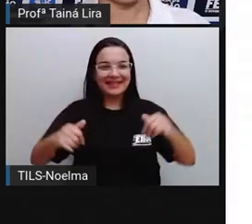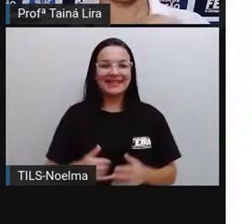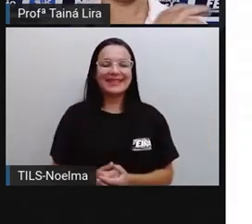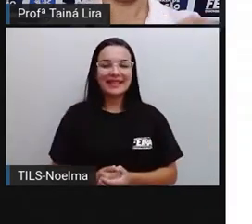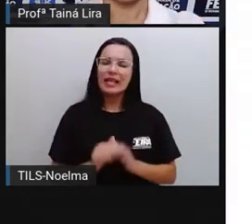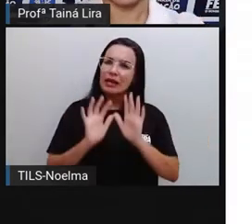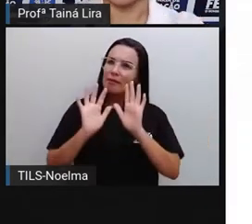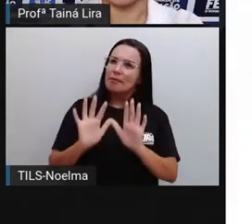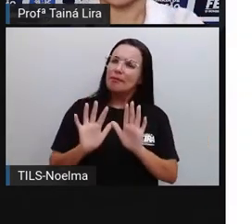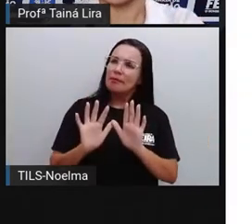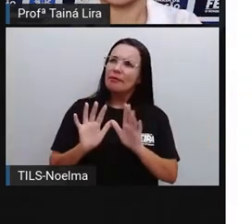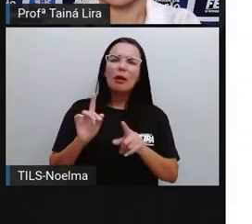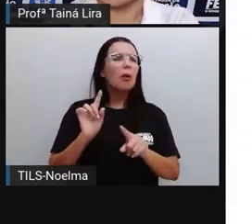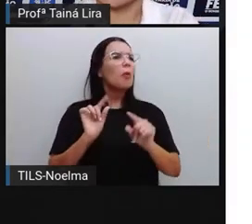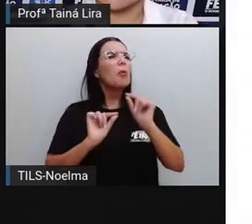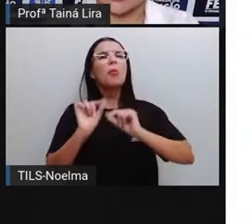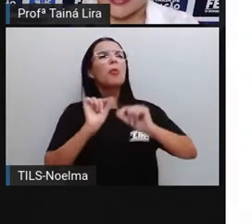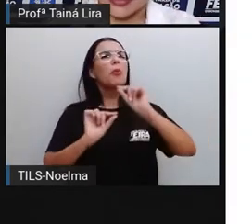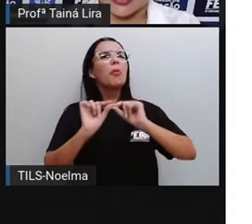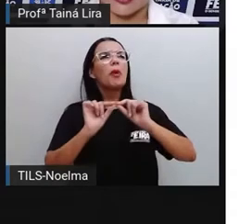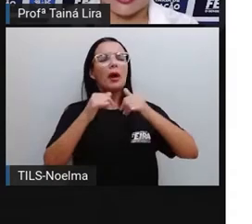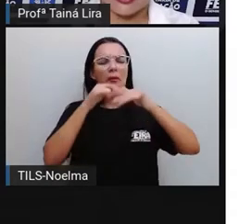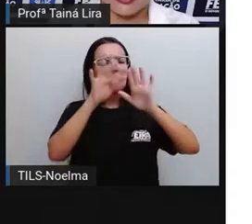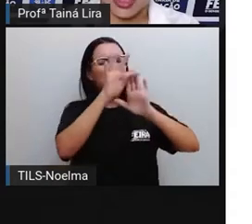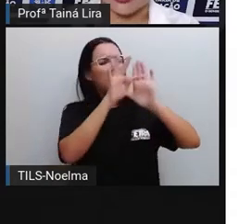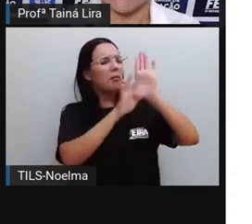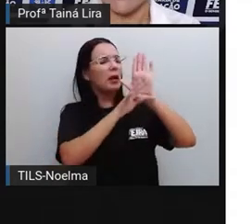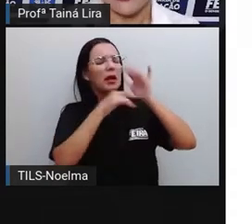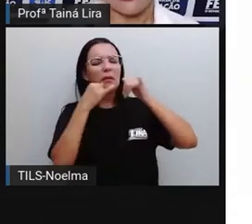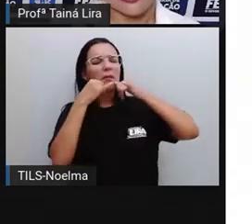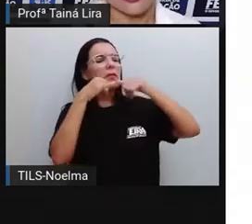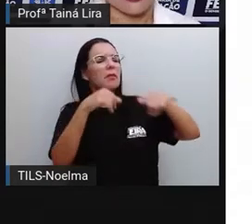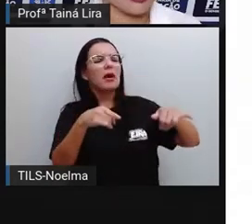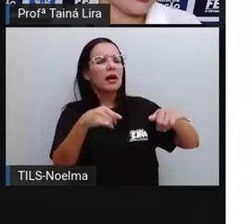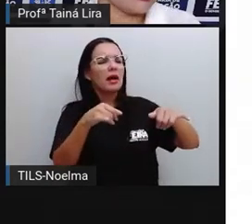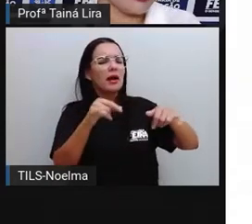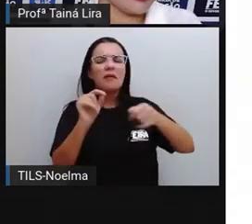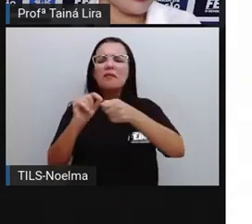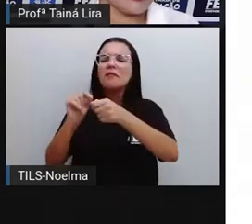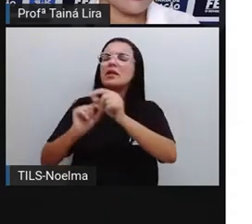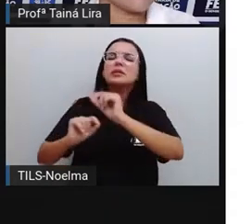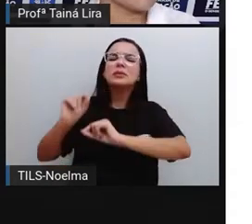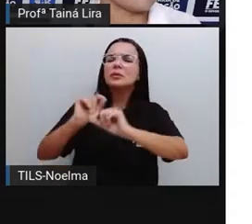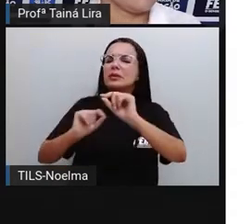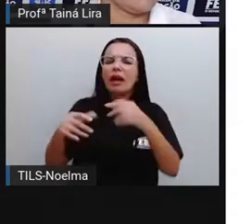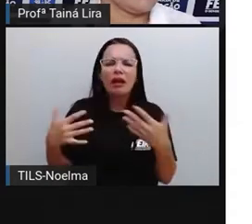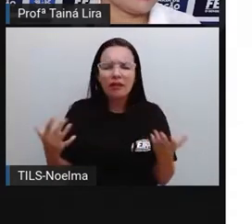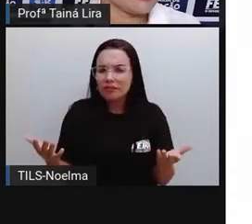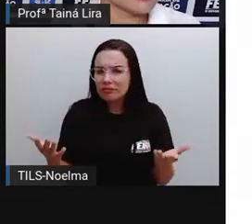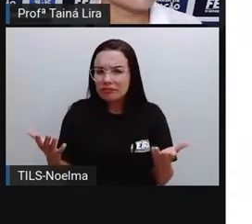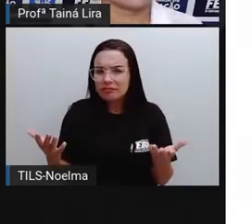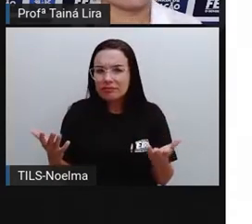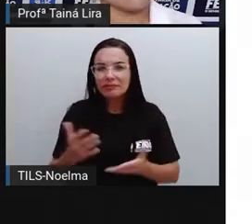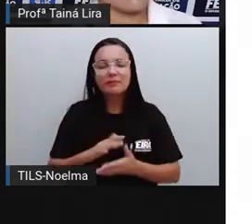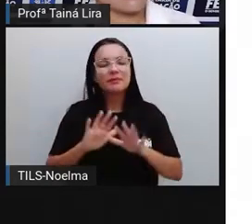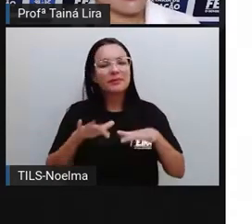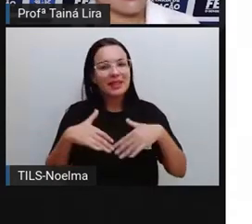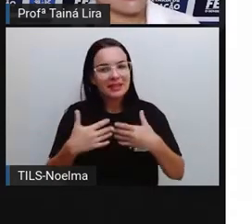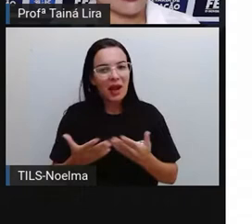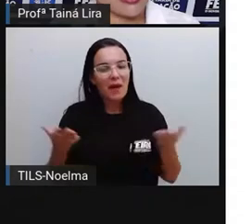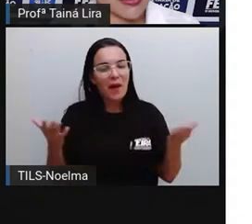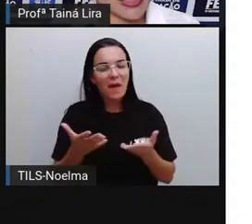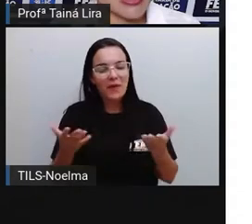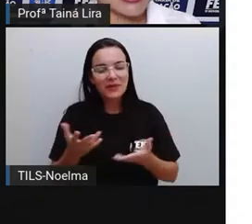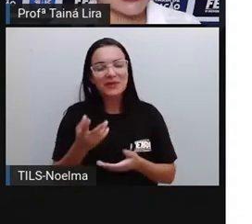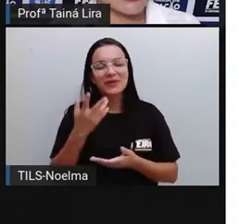Pró, mas o que são textos publicitários e qual é a função deles? Pra que é que eles servem? Então é isso que